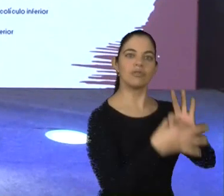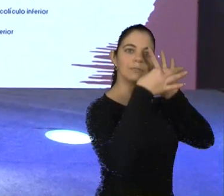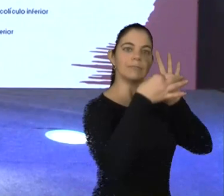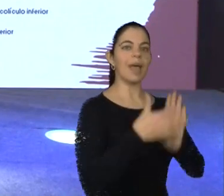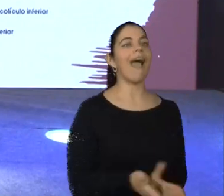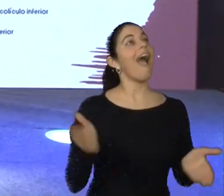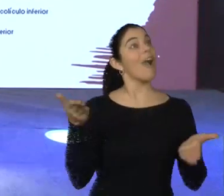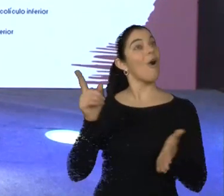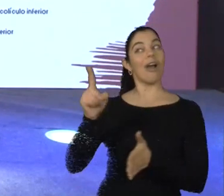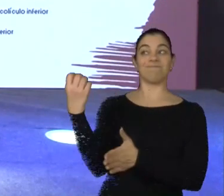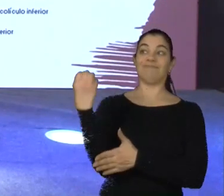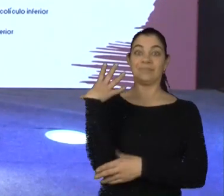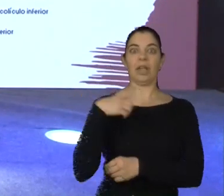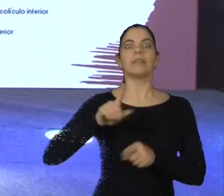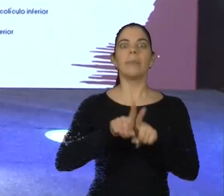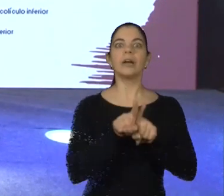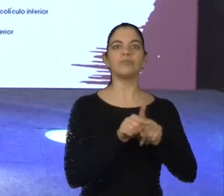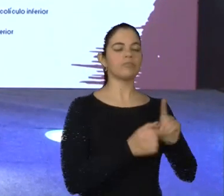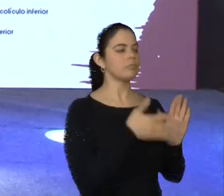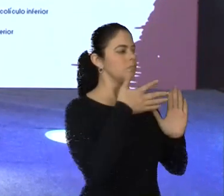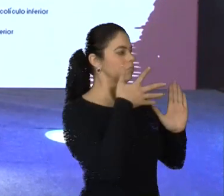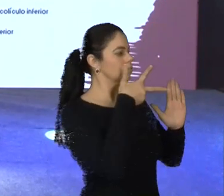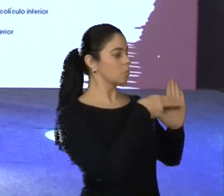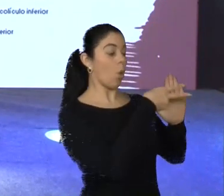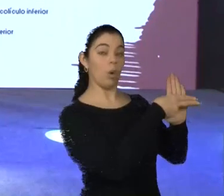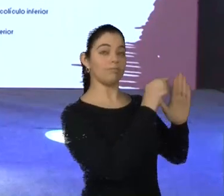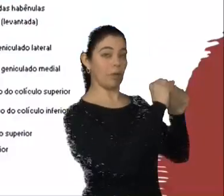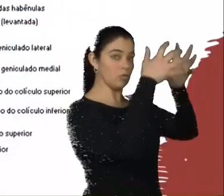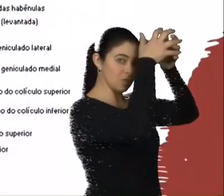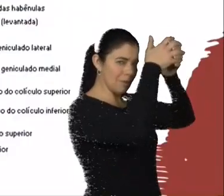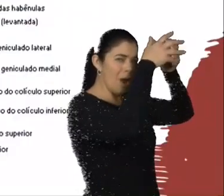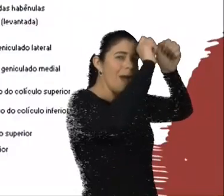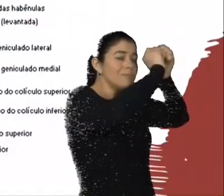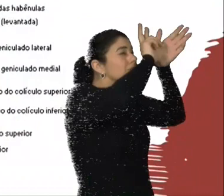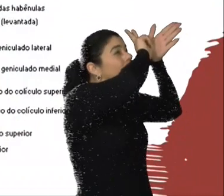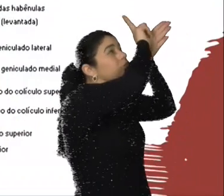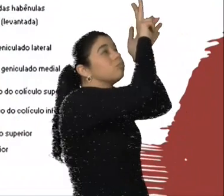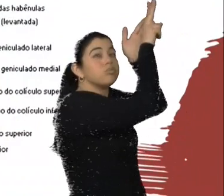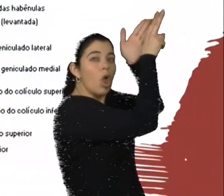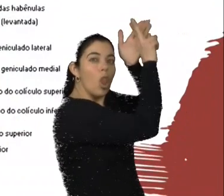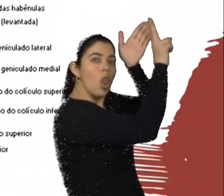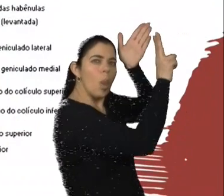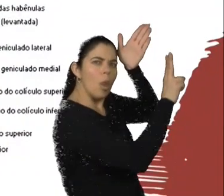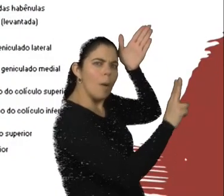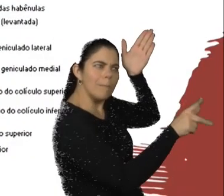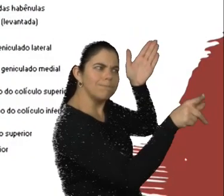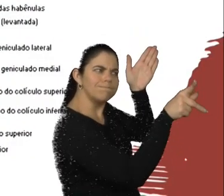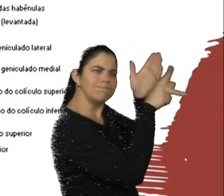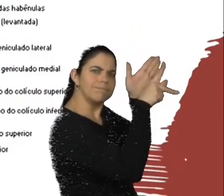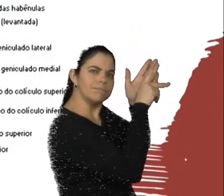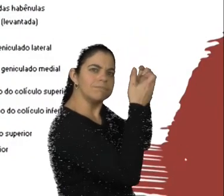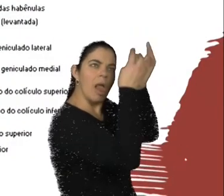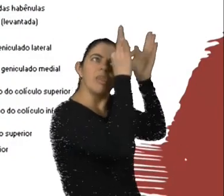lâmina, uma estrutura cerebral cortada, mostrando a riqueza de detalhes e estruturas que conferem para nós inteligência,